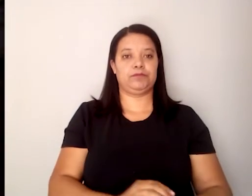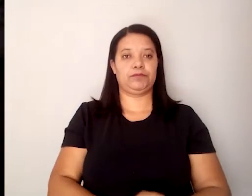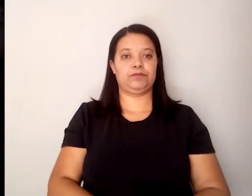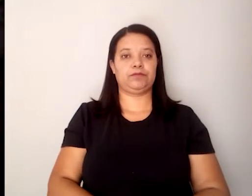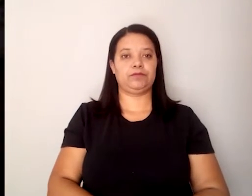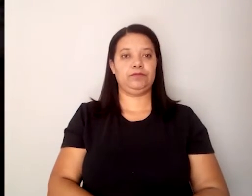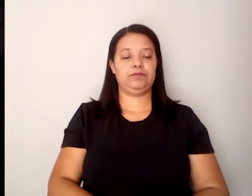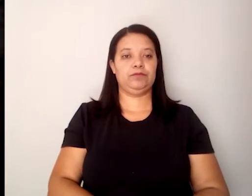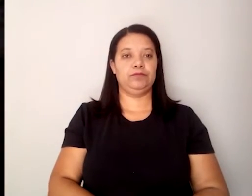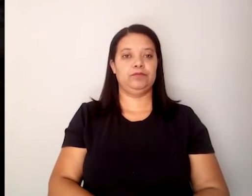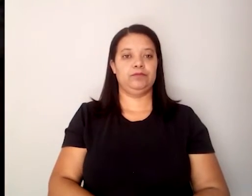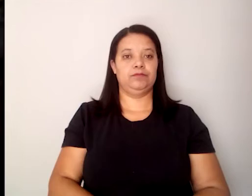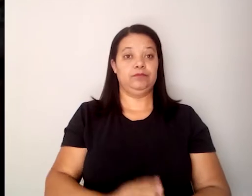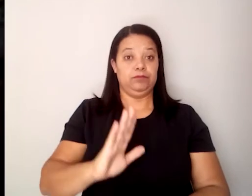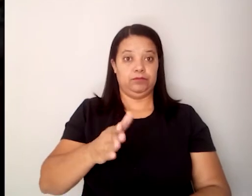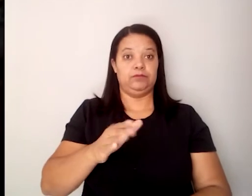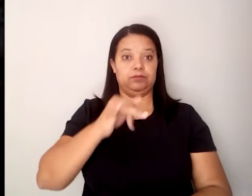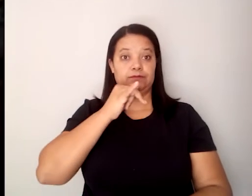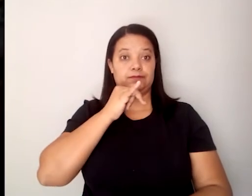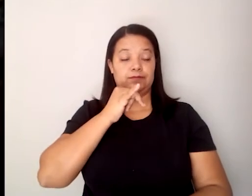O existente pode ser não real.